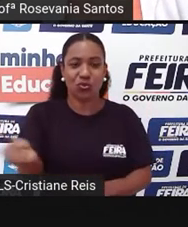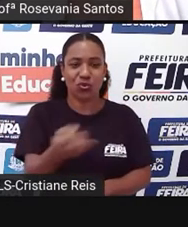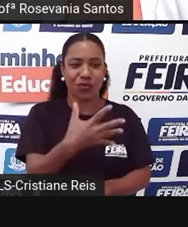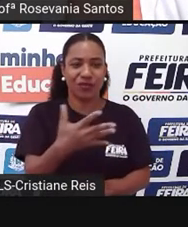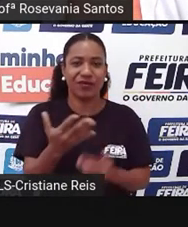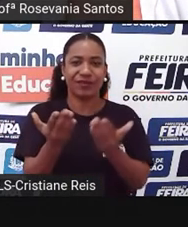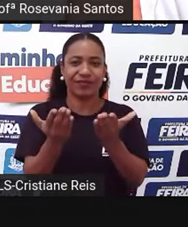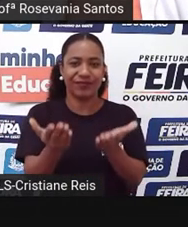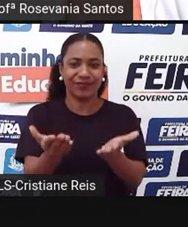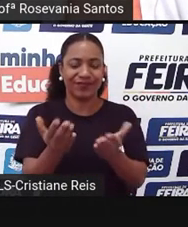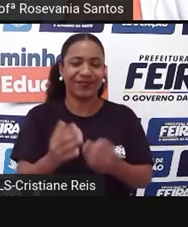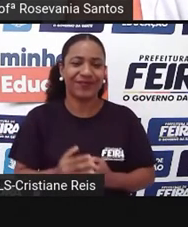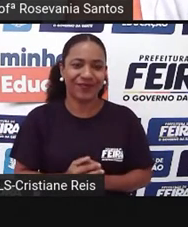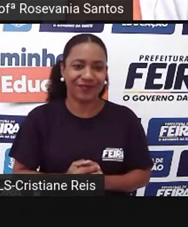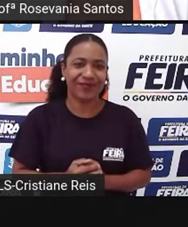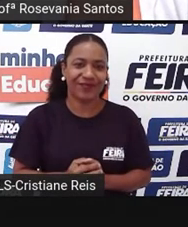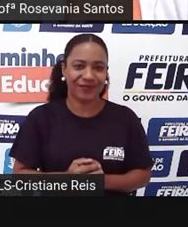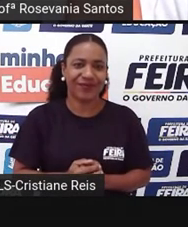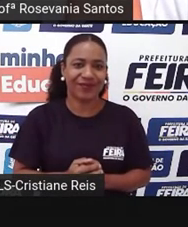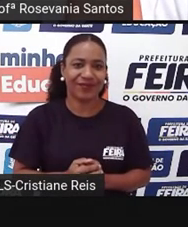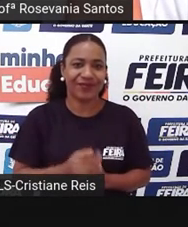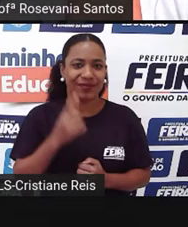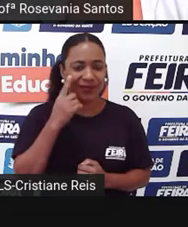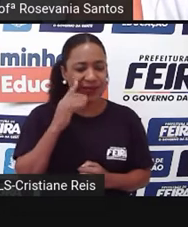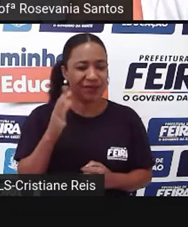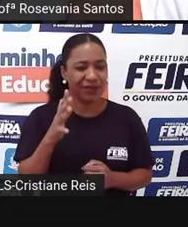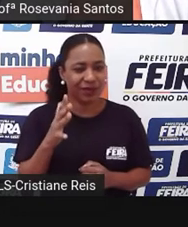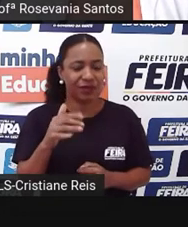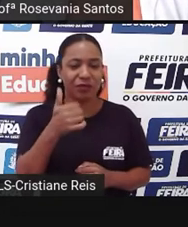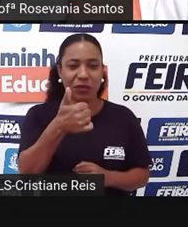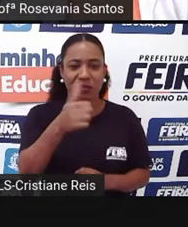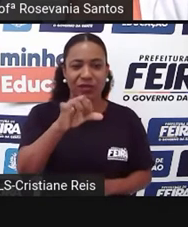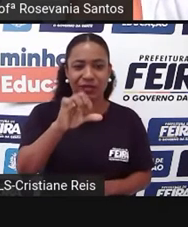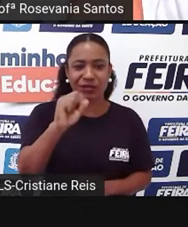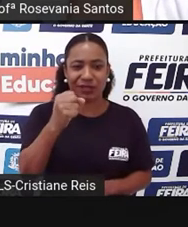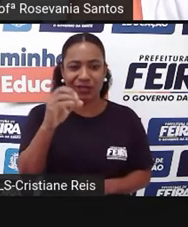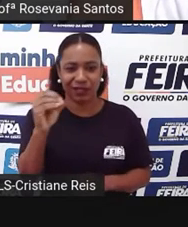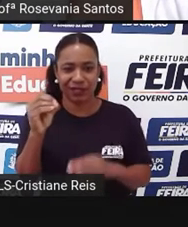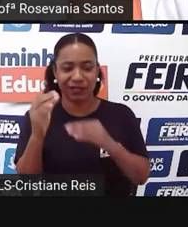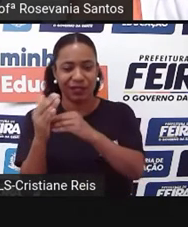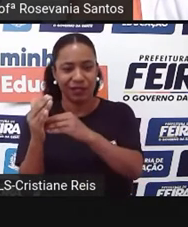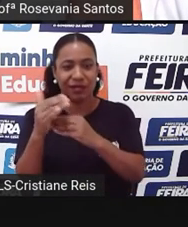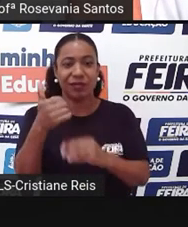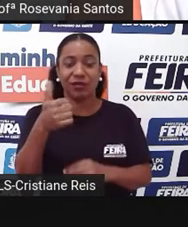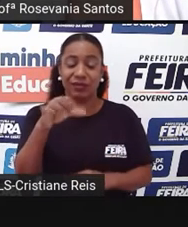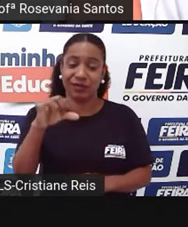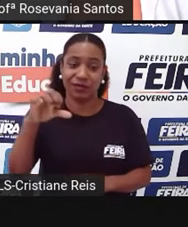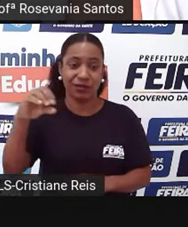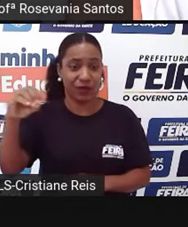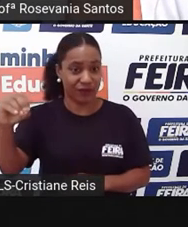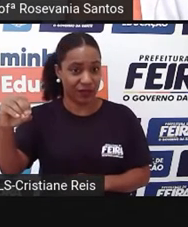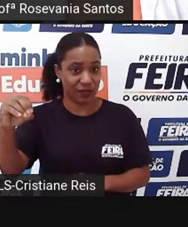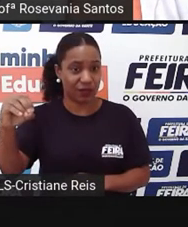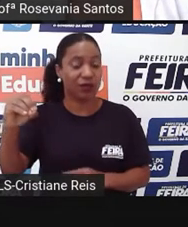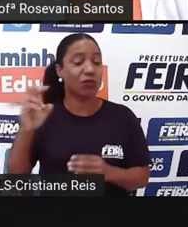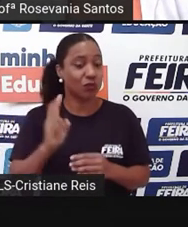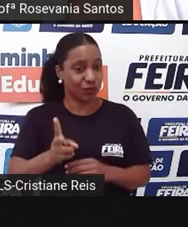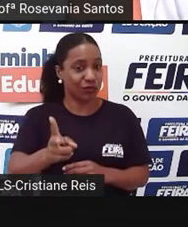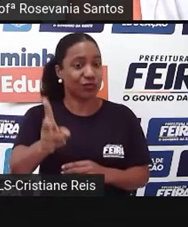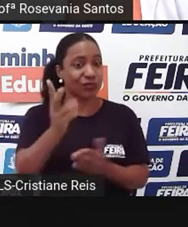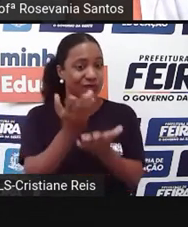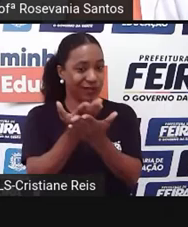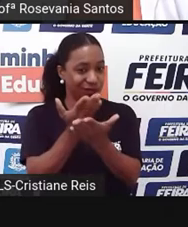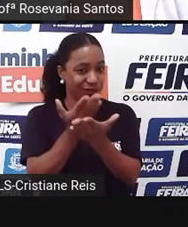classificação, né, que está predominando de 80 até os anos 90, até hoje, né, diga-se de passagem. E é a que a gente, né, está